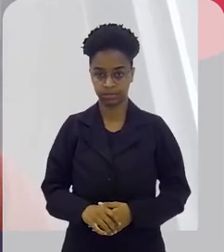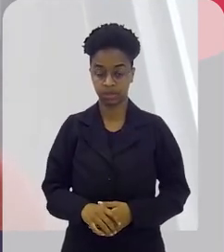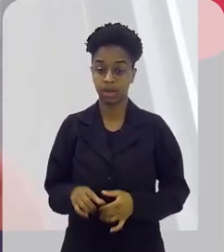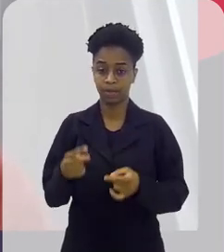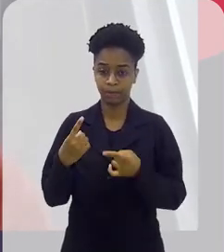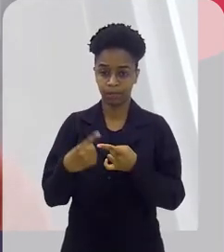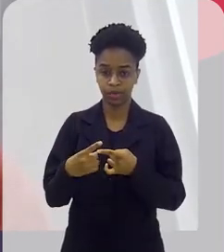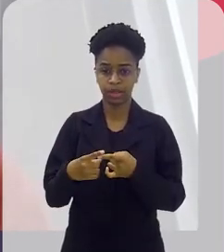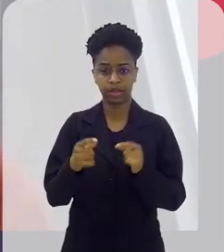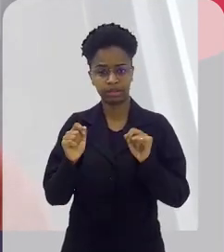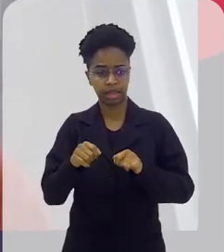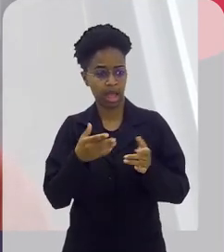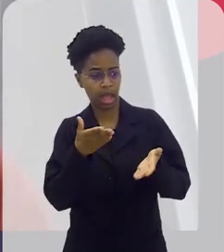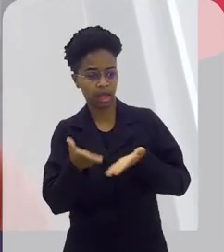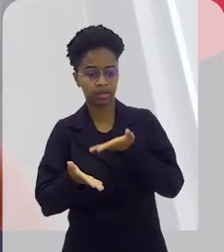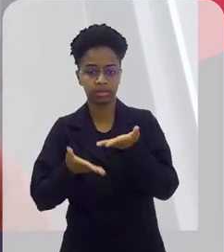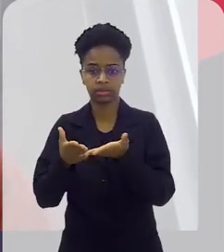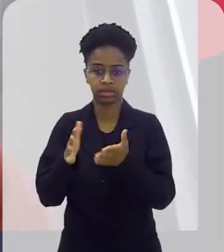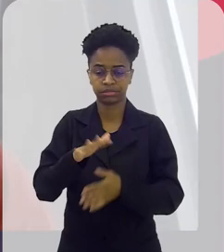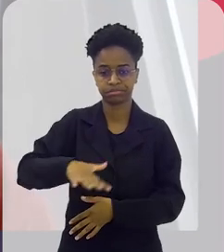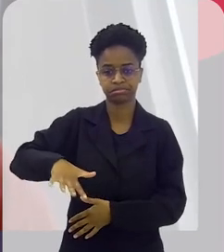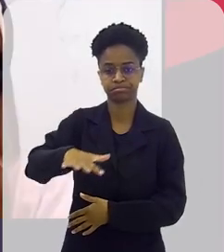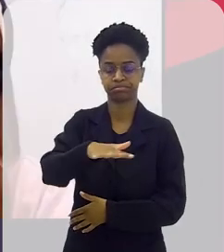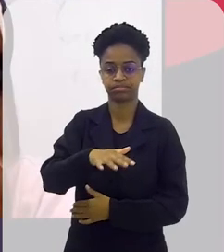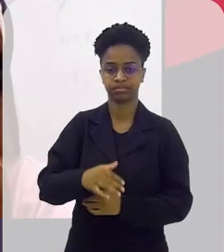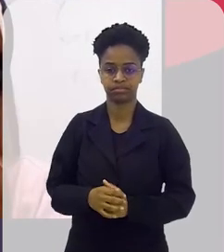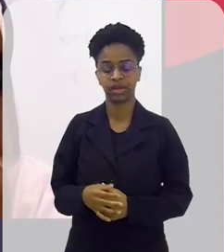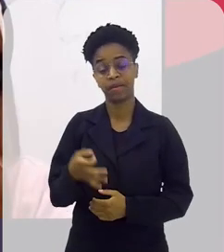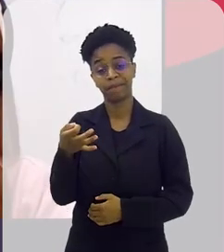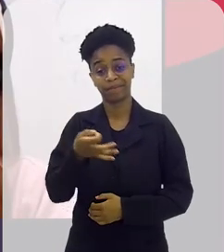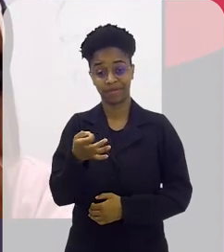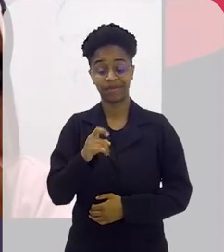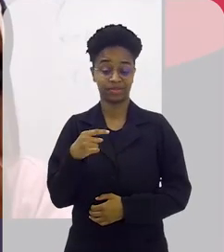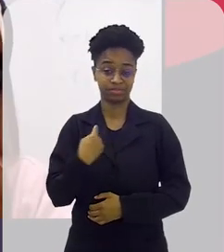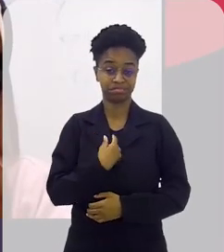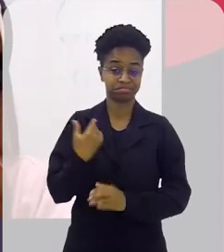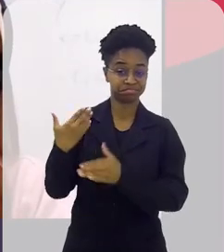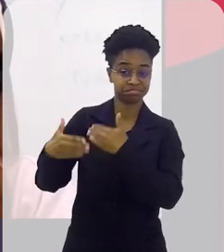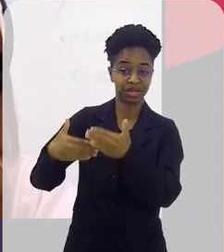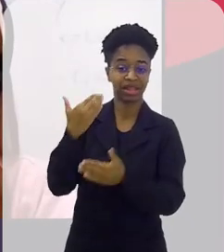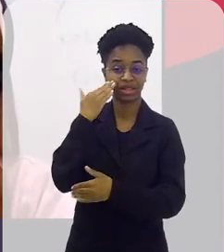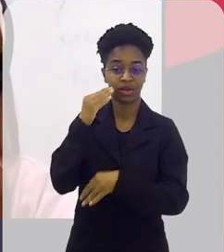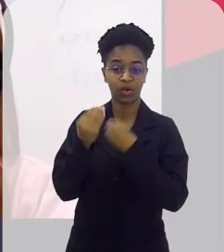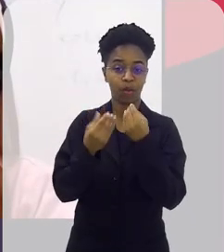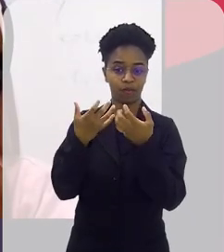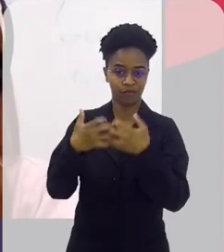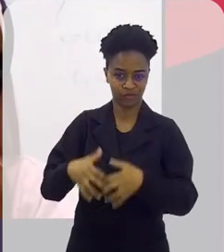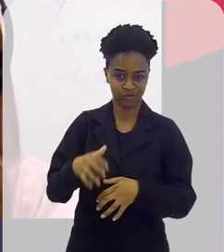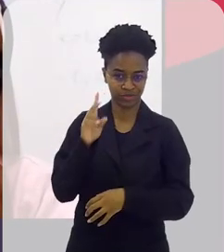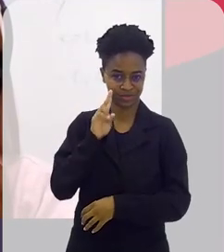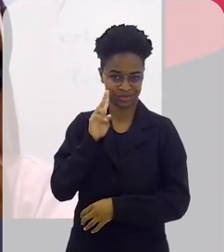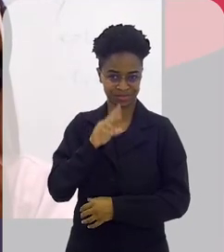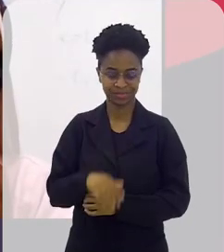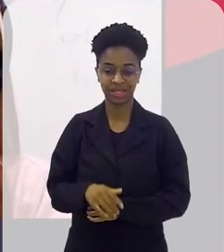Justamente para atender o que é necessário. Perfeito. Vamos entendendo mais, então, dessa história.